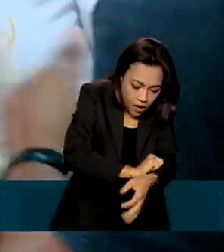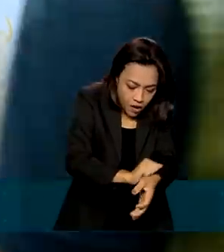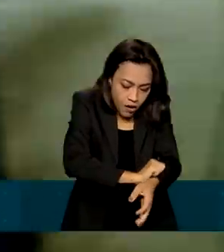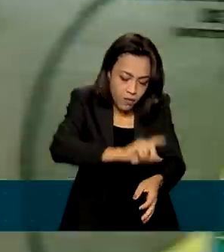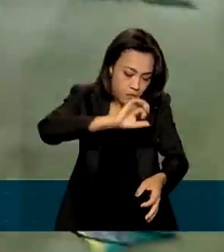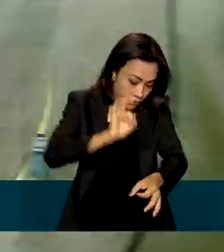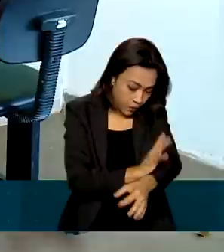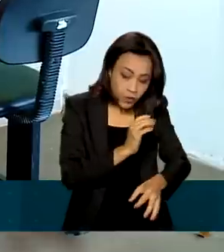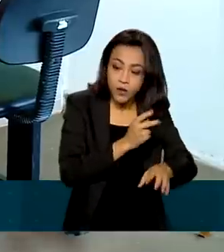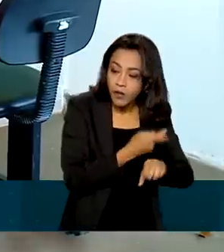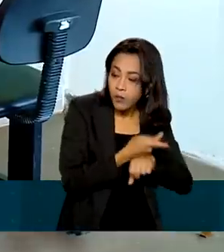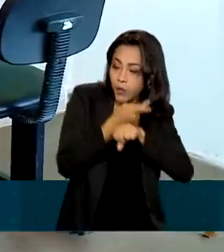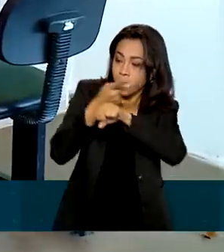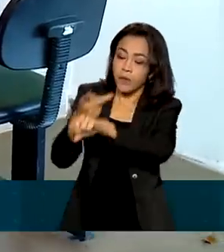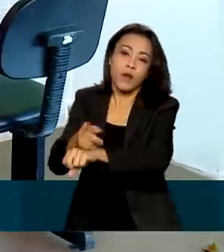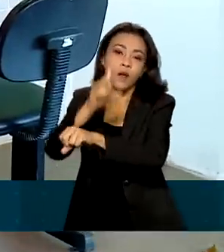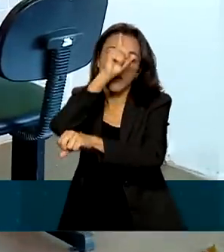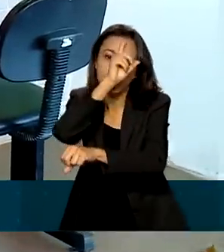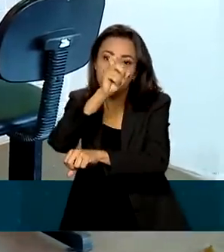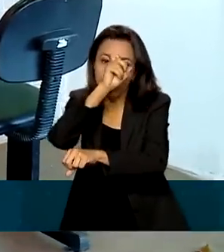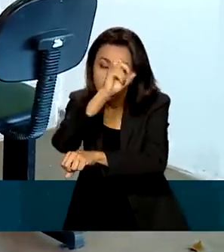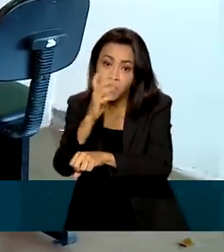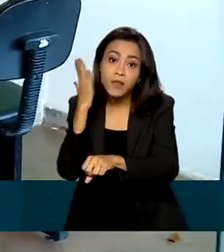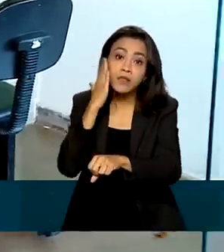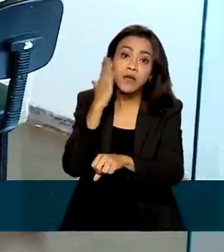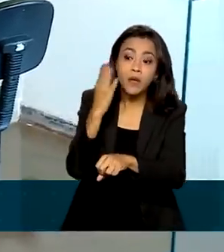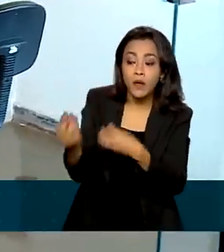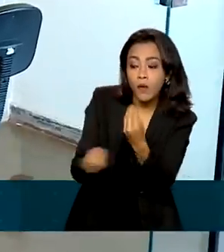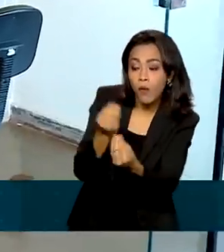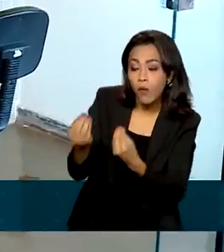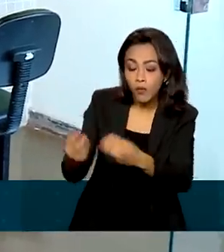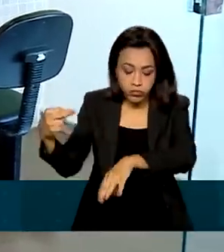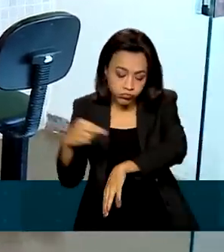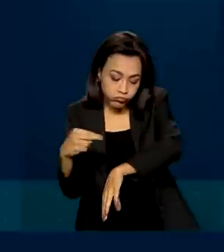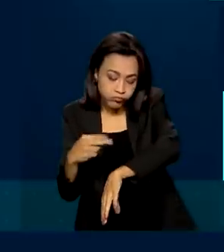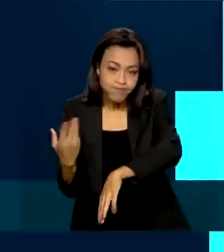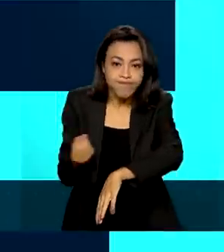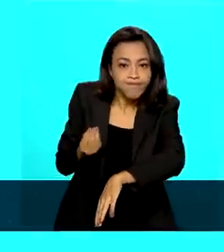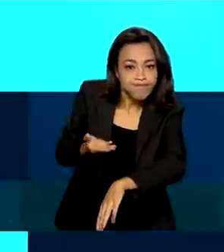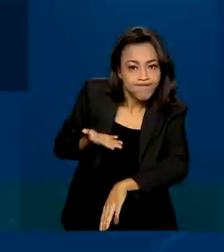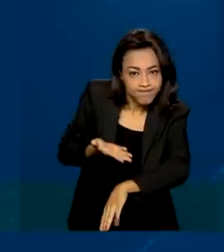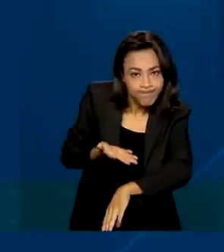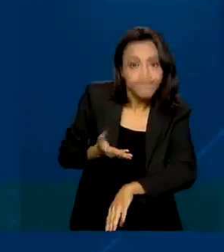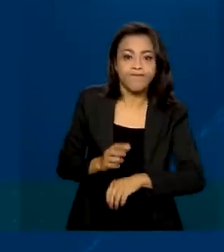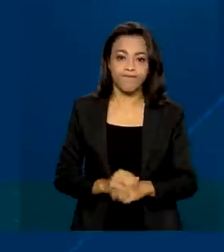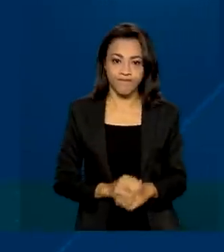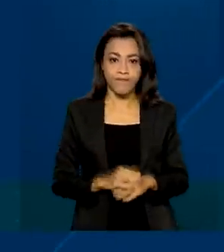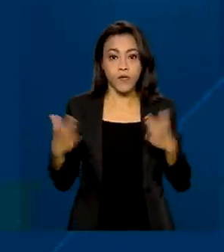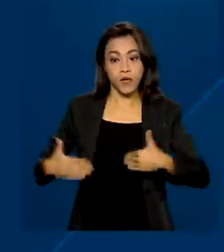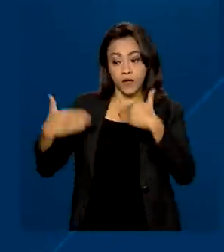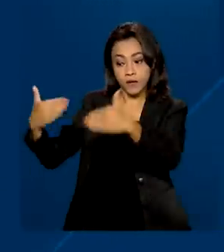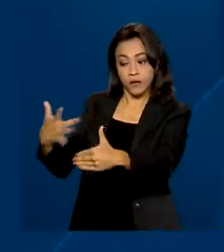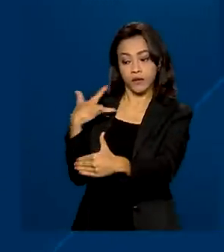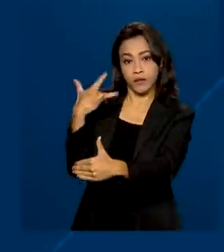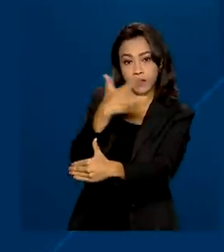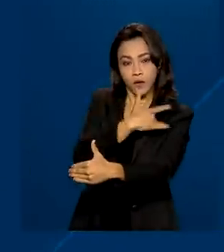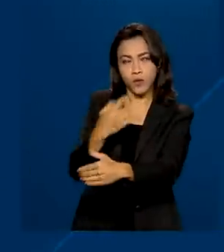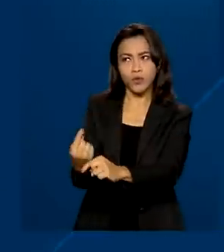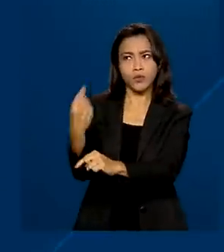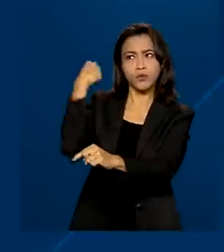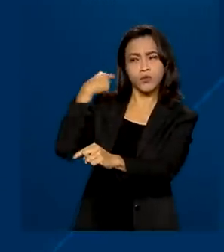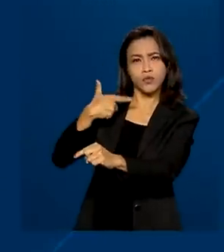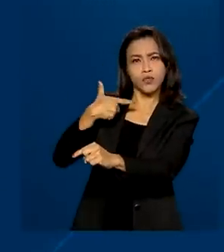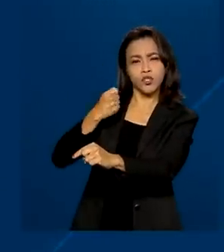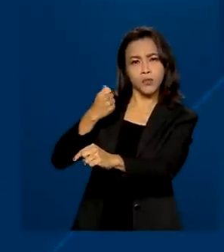atendimento médico para avaliar a necessidade de profilaxia antirrábica. Segundo o Ministério da Saúde, de 2010